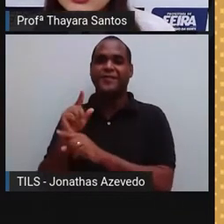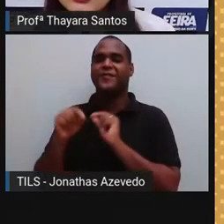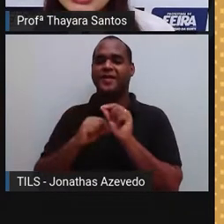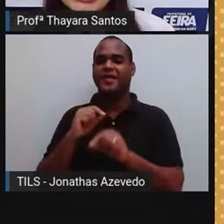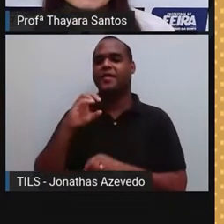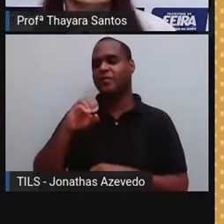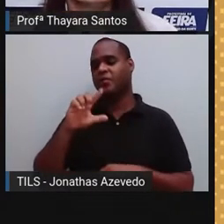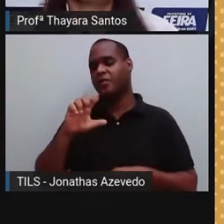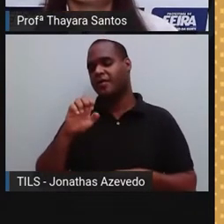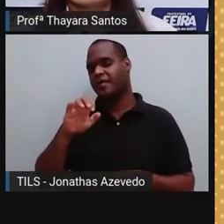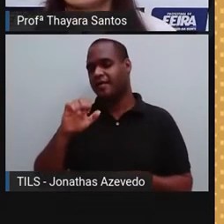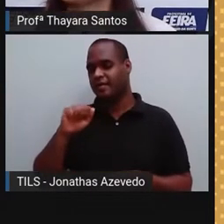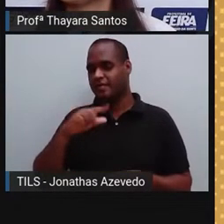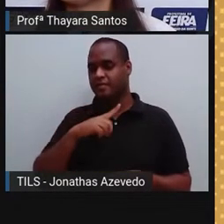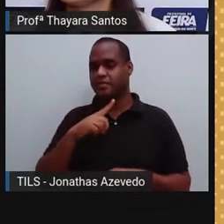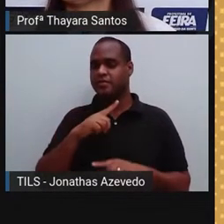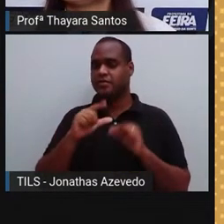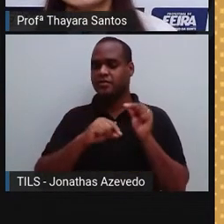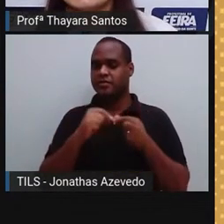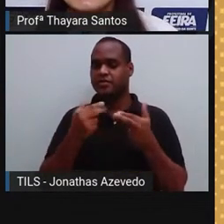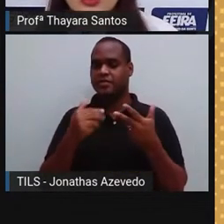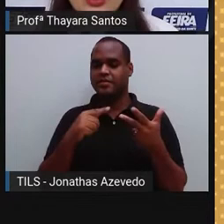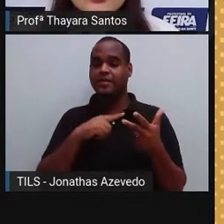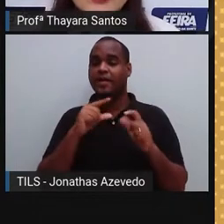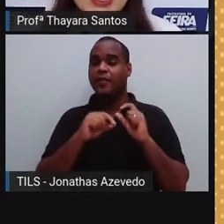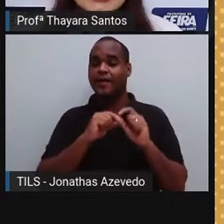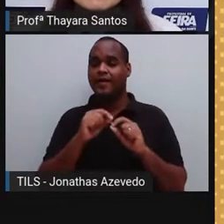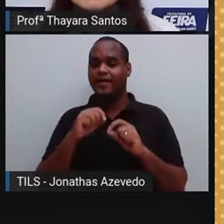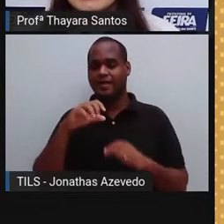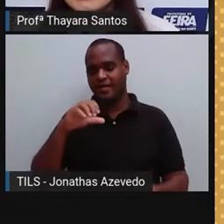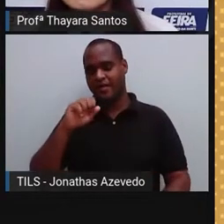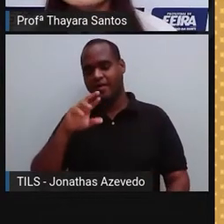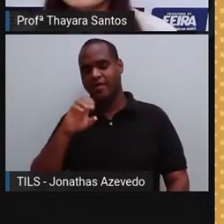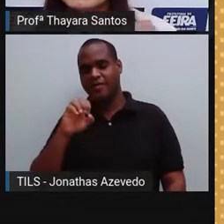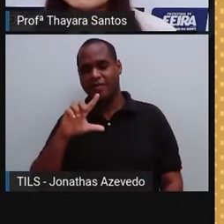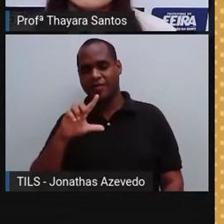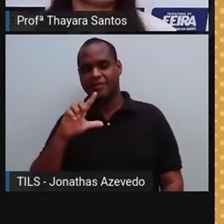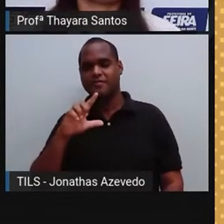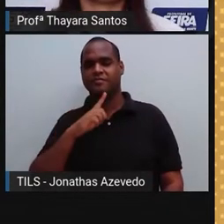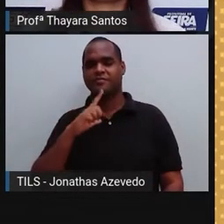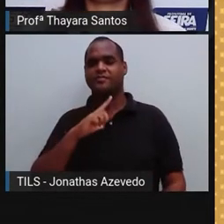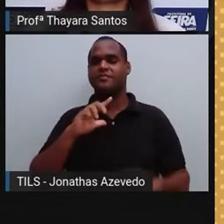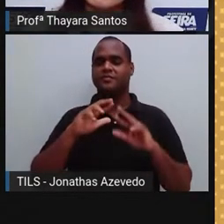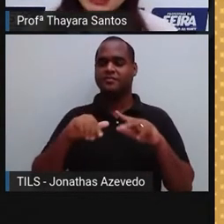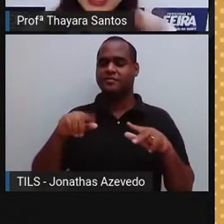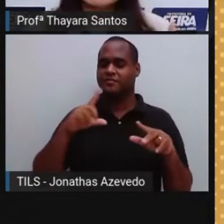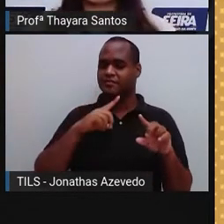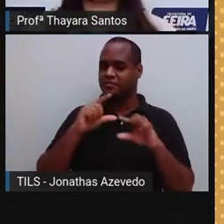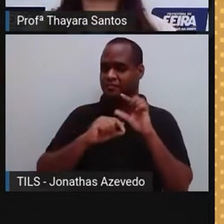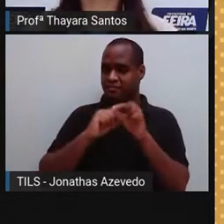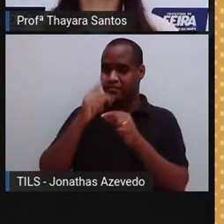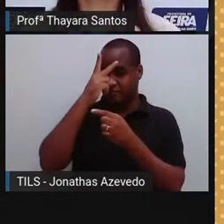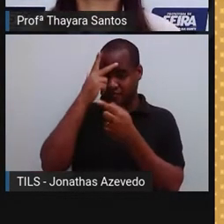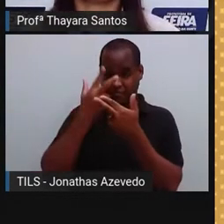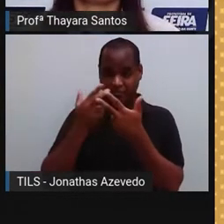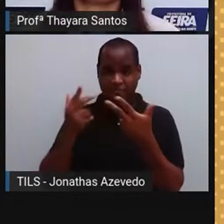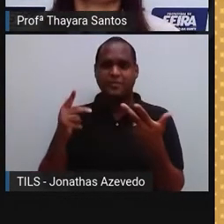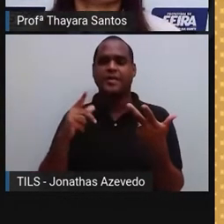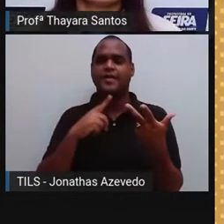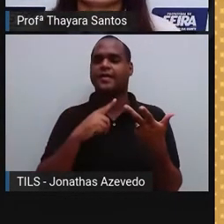que é essa estrutura daqui, que também pode ser chamada de caracol. E é, muitas vezes, as pessoas que nascem com